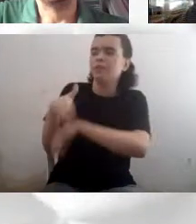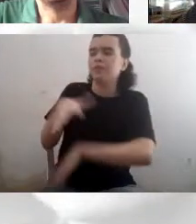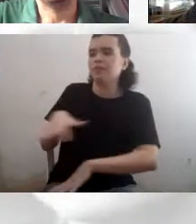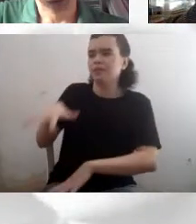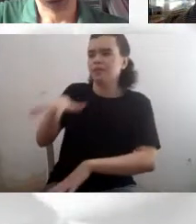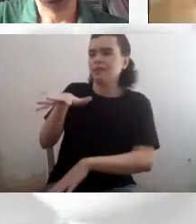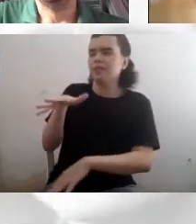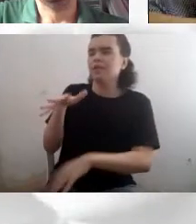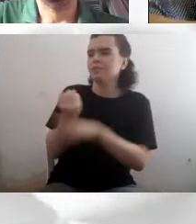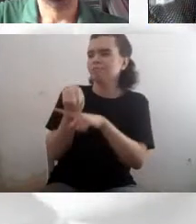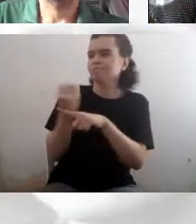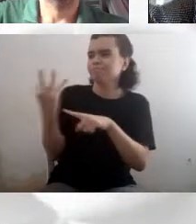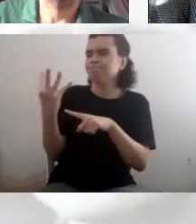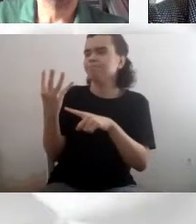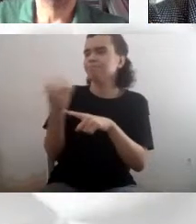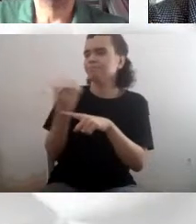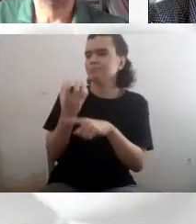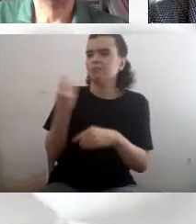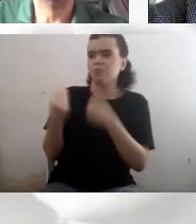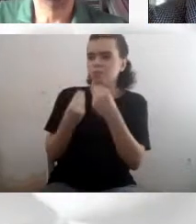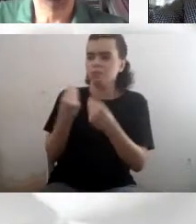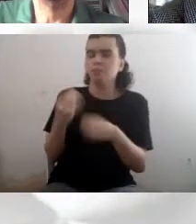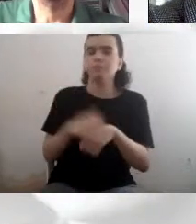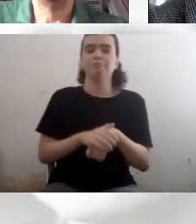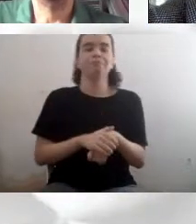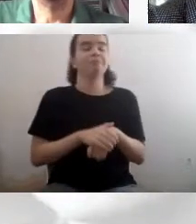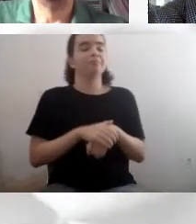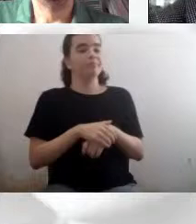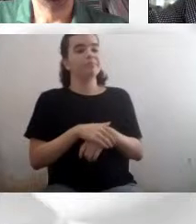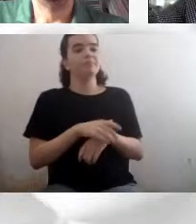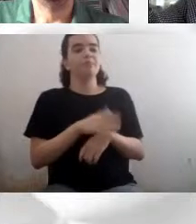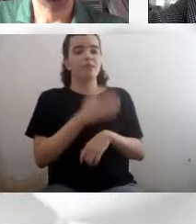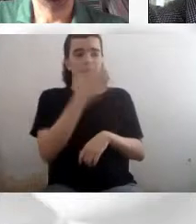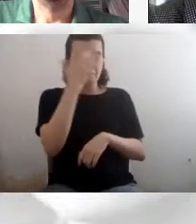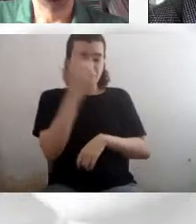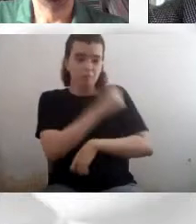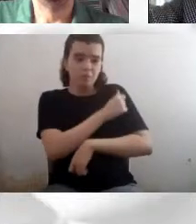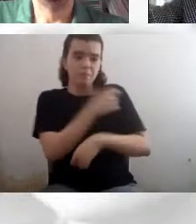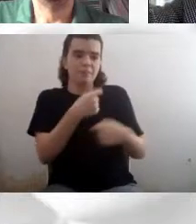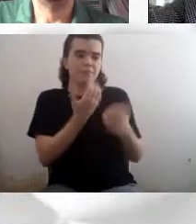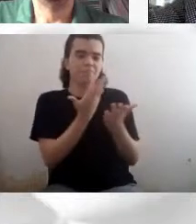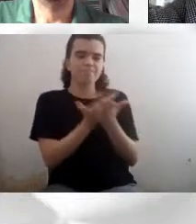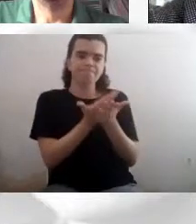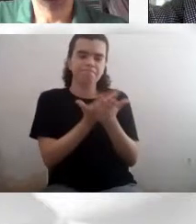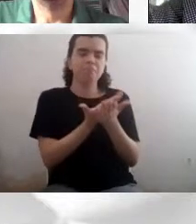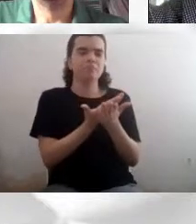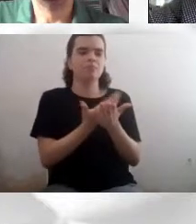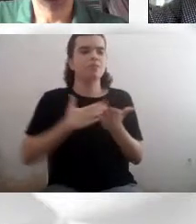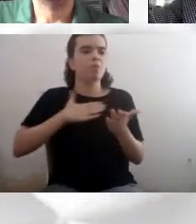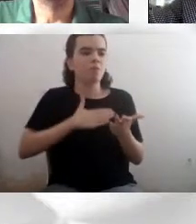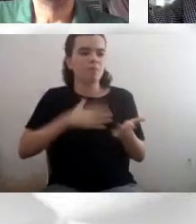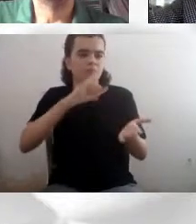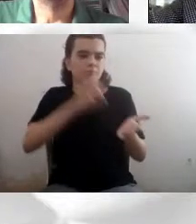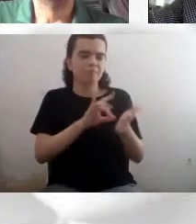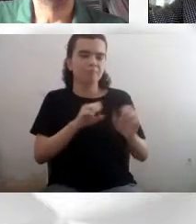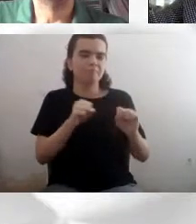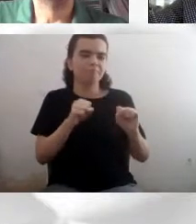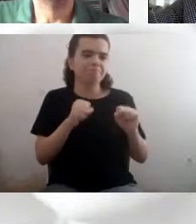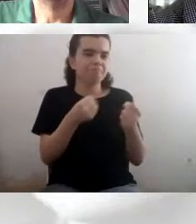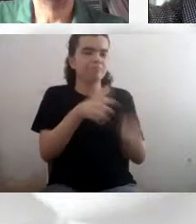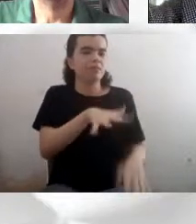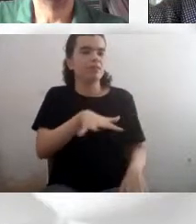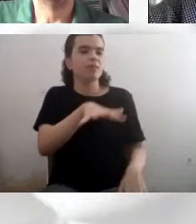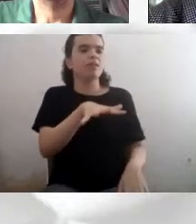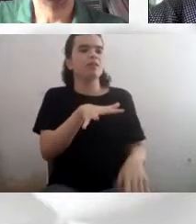matemática, física e computação, porque é o que a gente faz o tempo todo, então, não